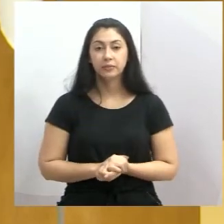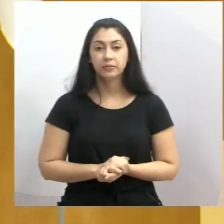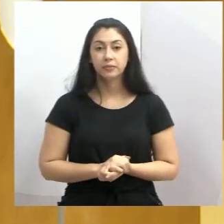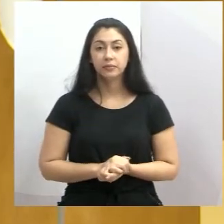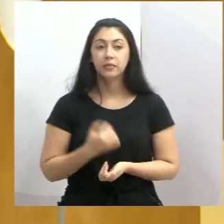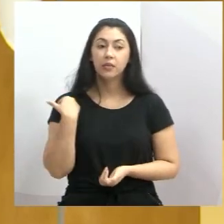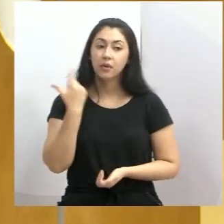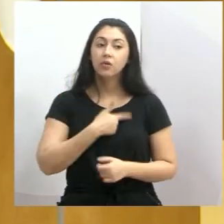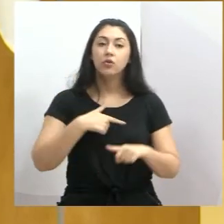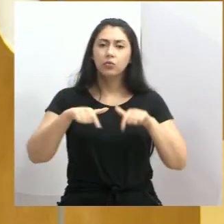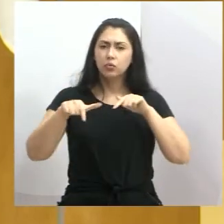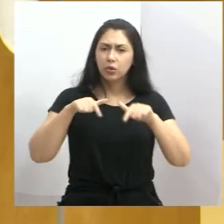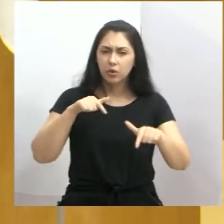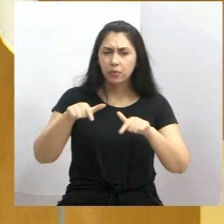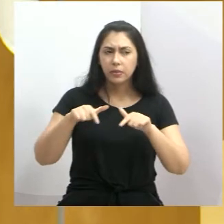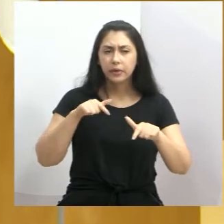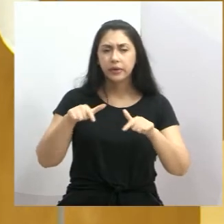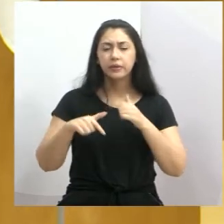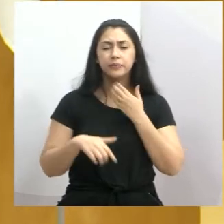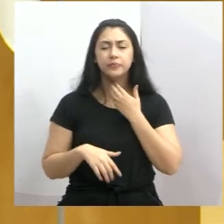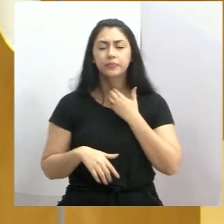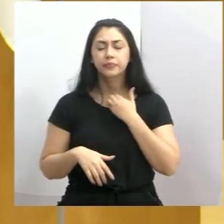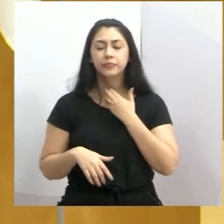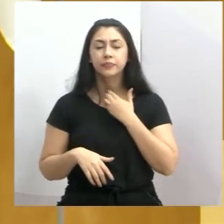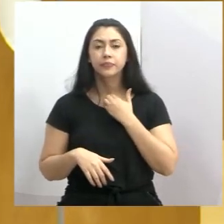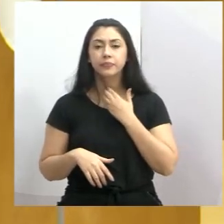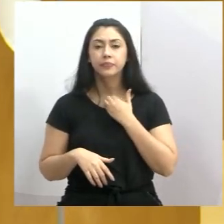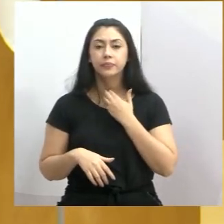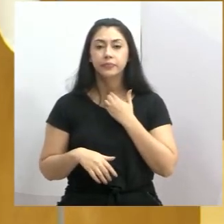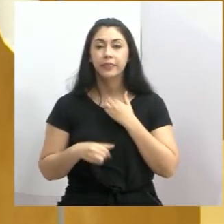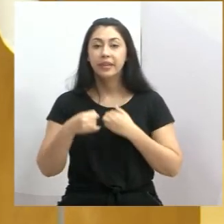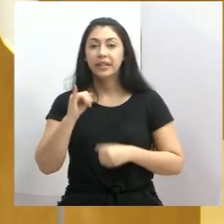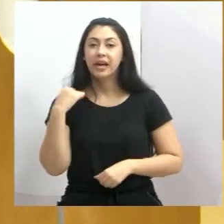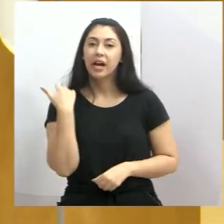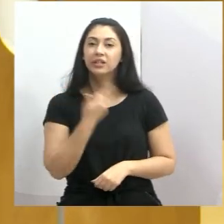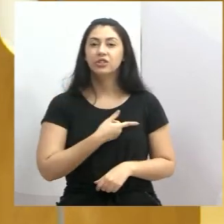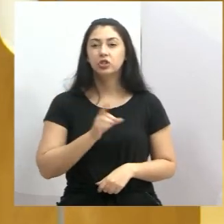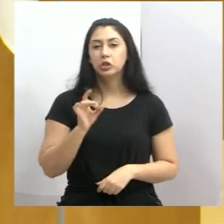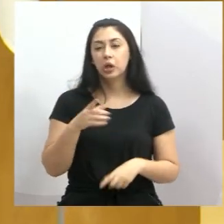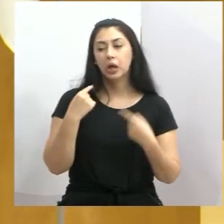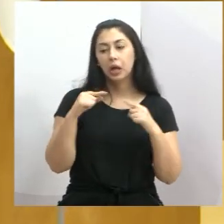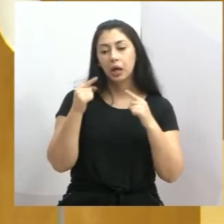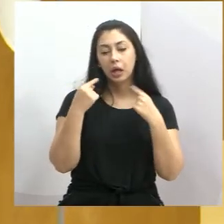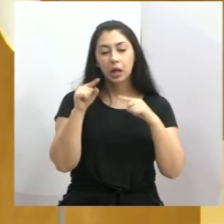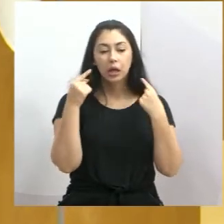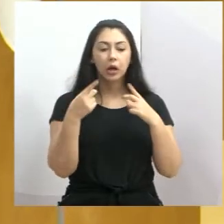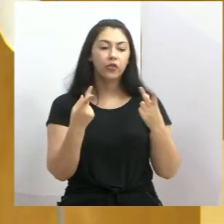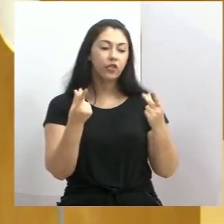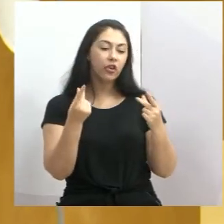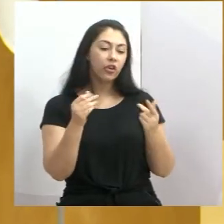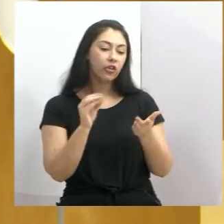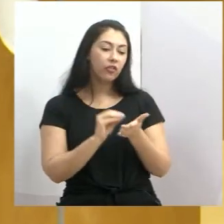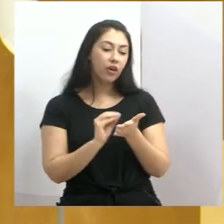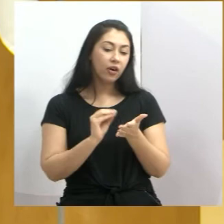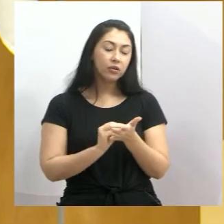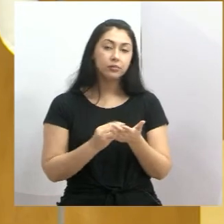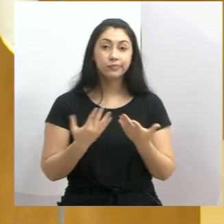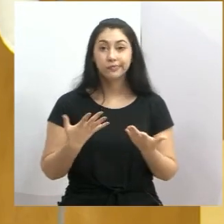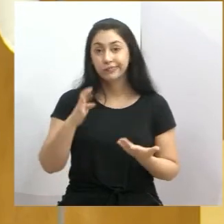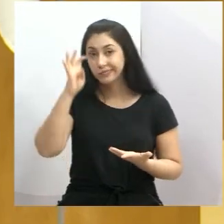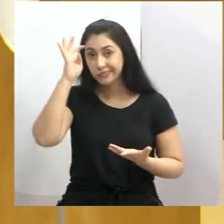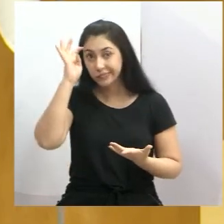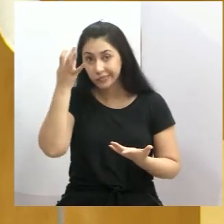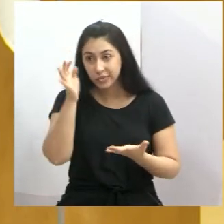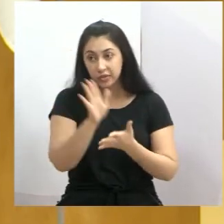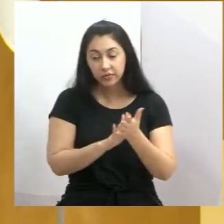Então a gente vai trabalhar em cima disso porque se a gente ficar chorando as mágoas dizer que não tem dinheiro para nada não funciona.